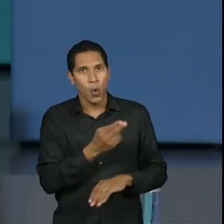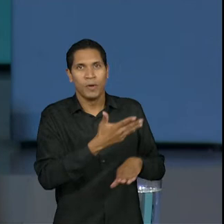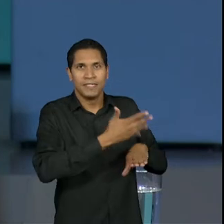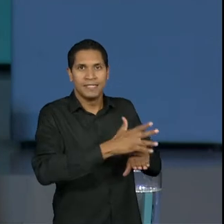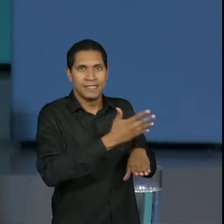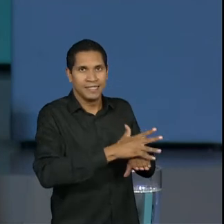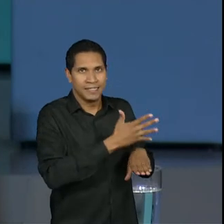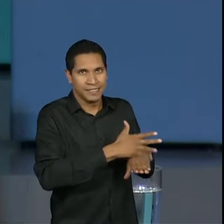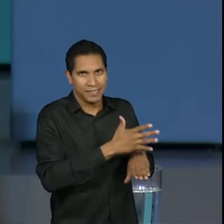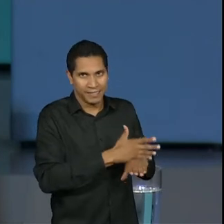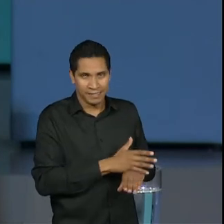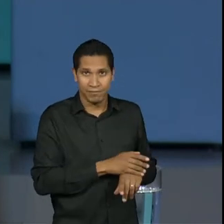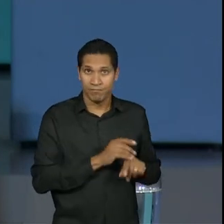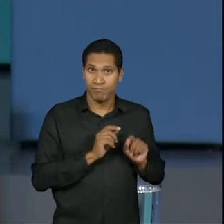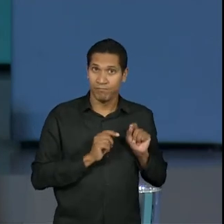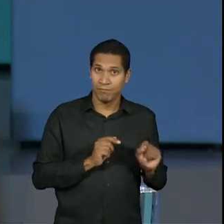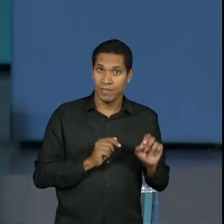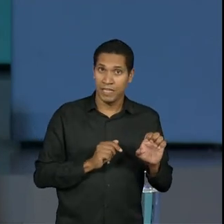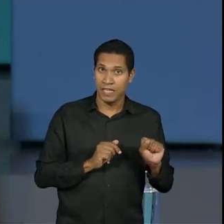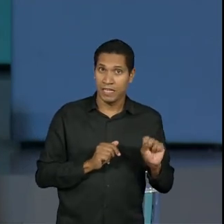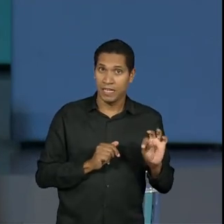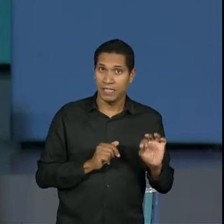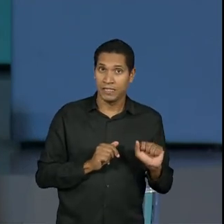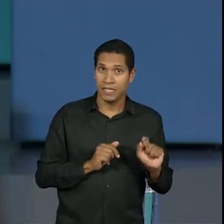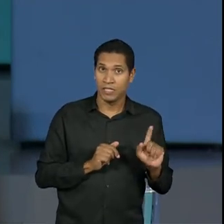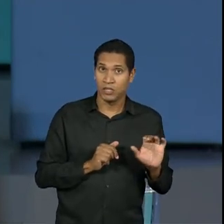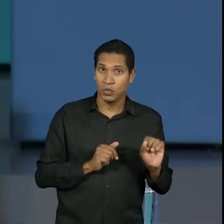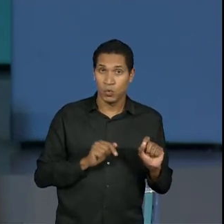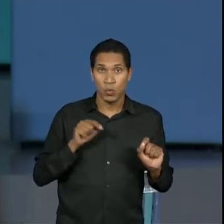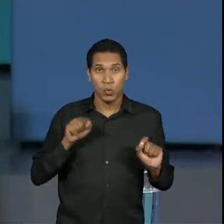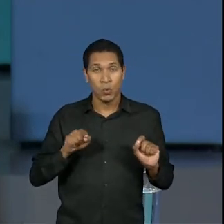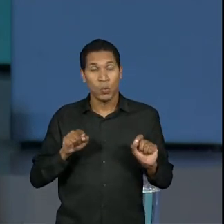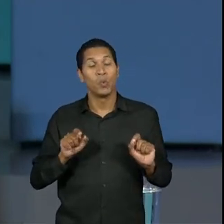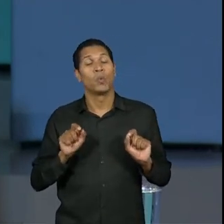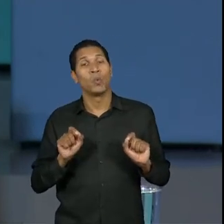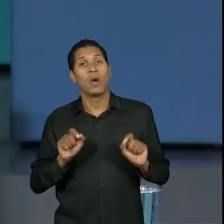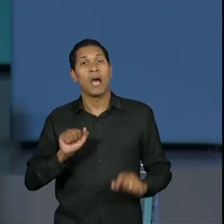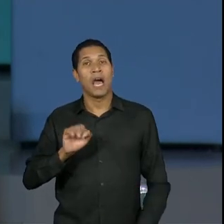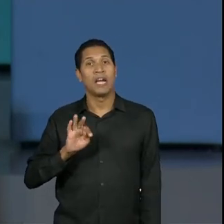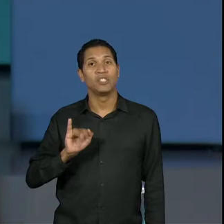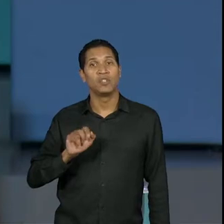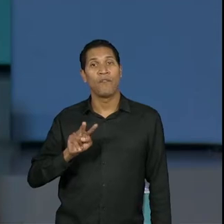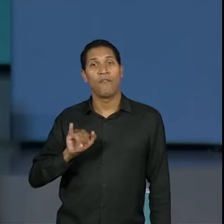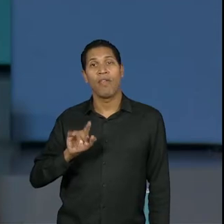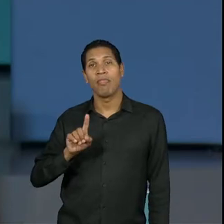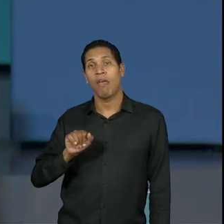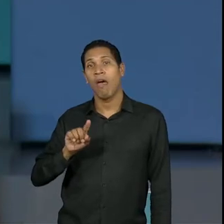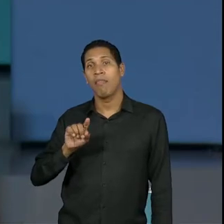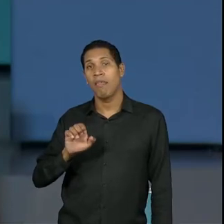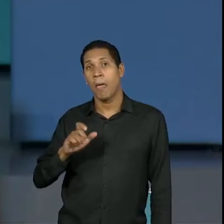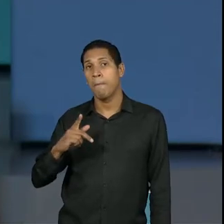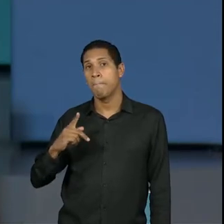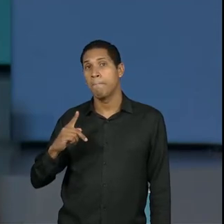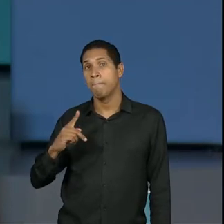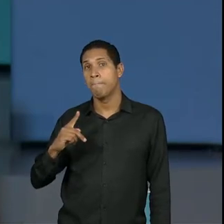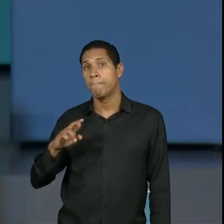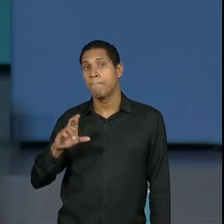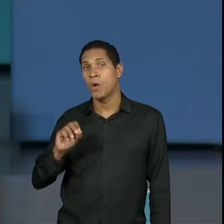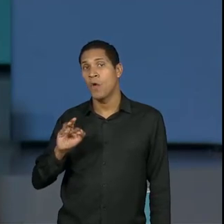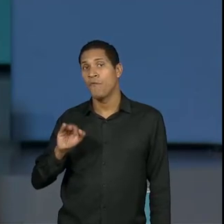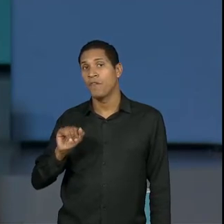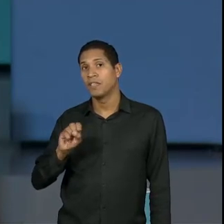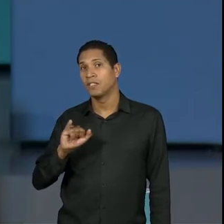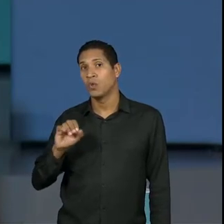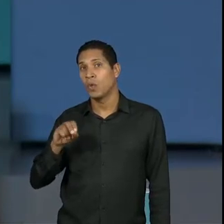estágio são atividades, são elementos obrigatórios que fazem parte do curso.